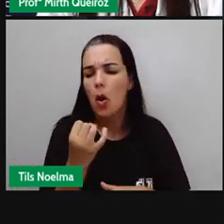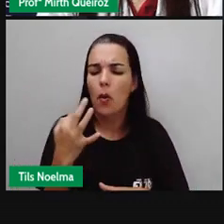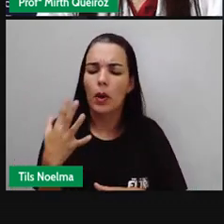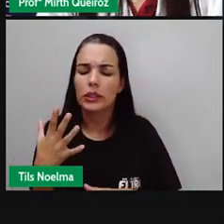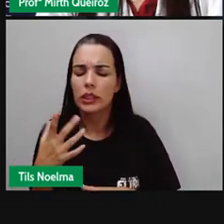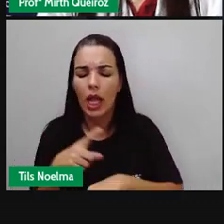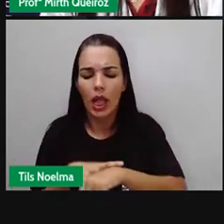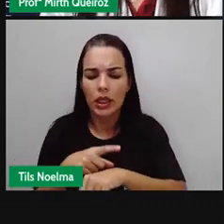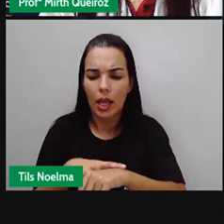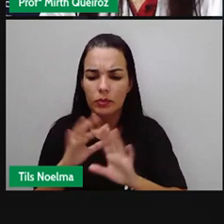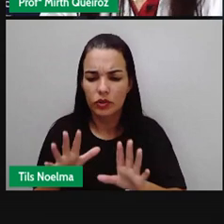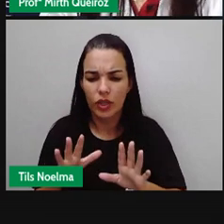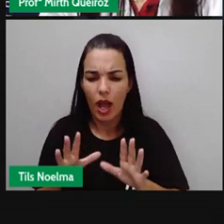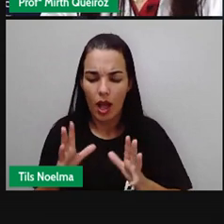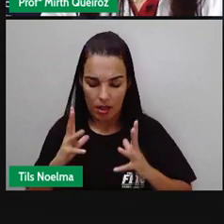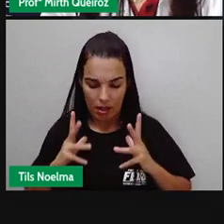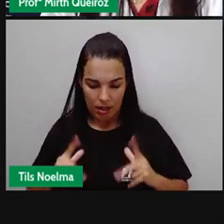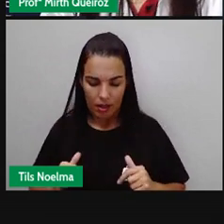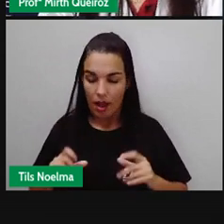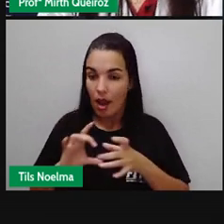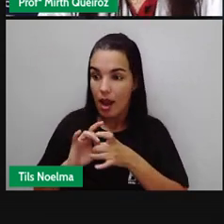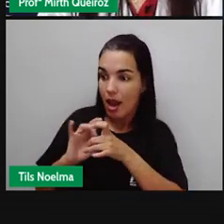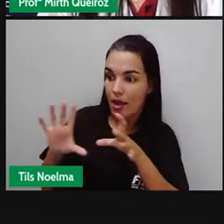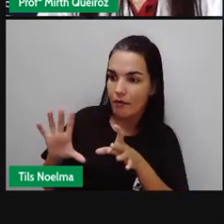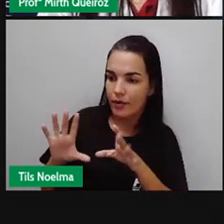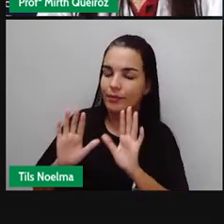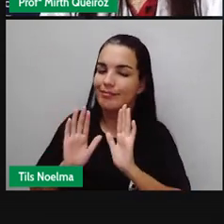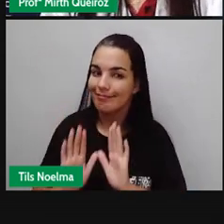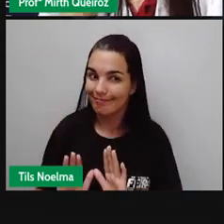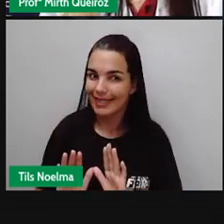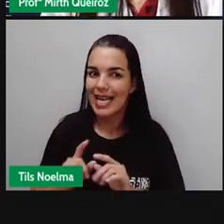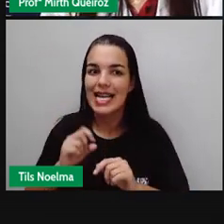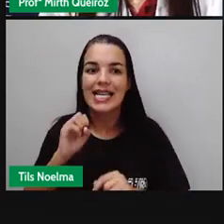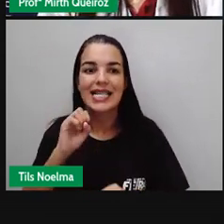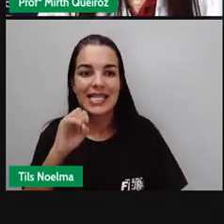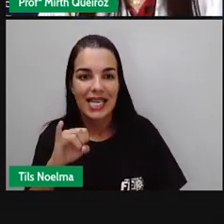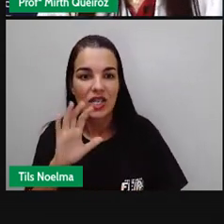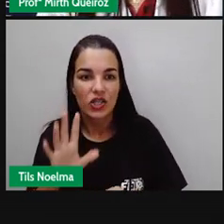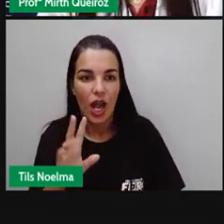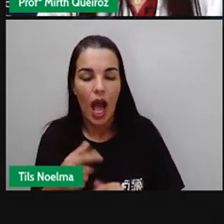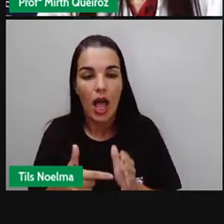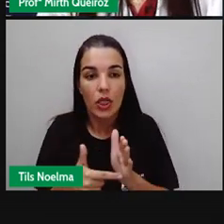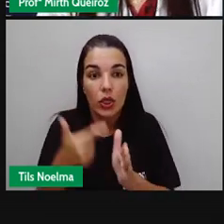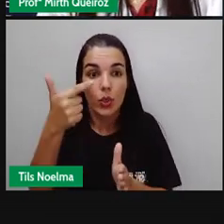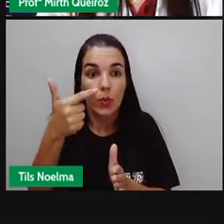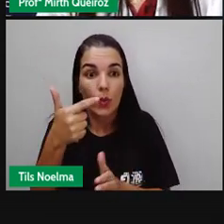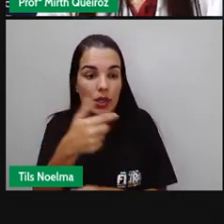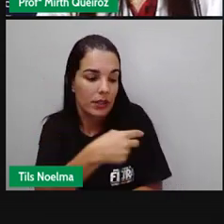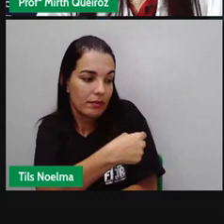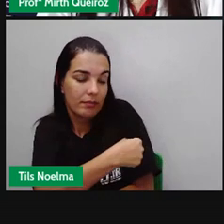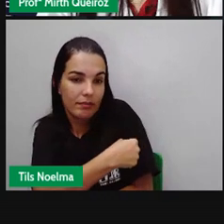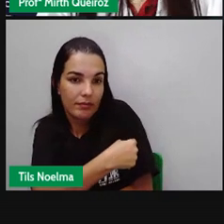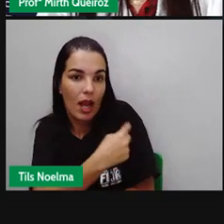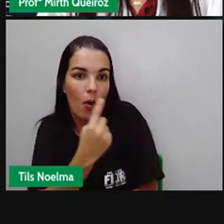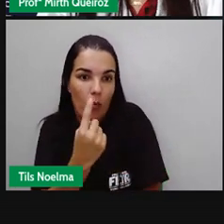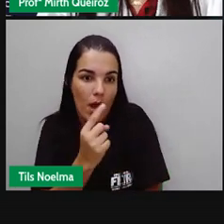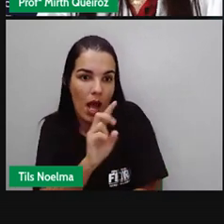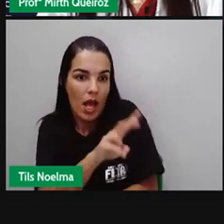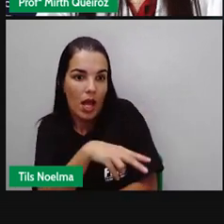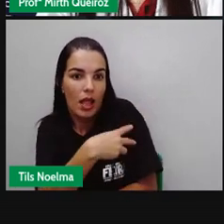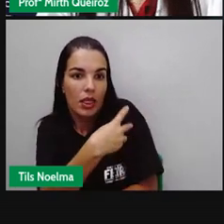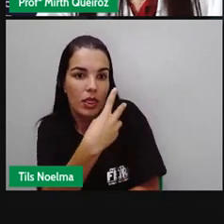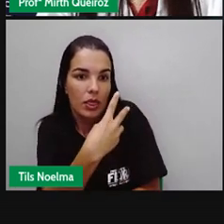imunizado? Mesmo após as duas doses, você só estará protegido aí após 20